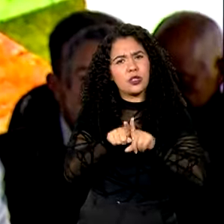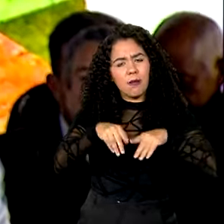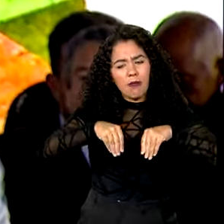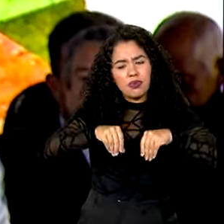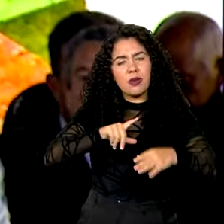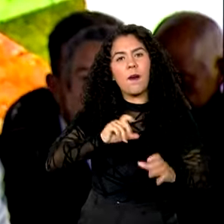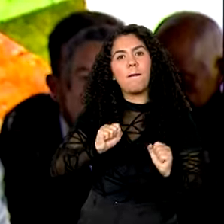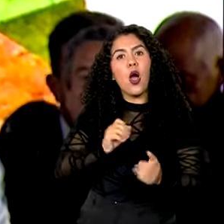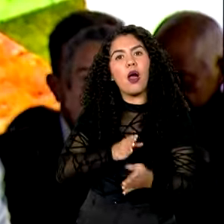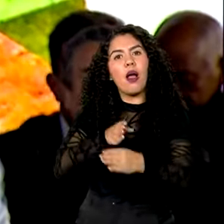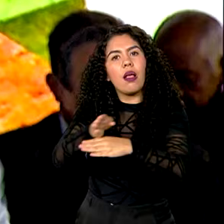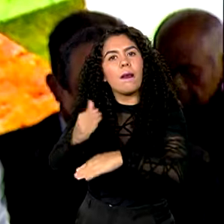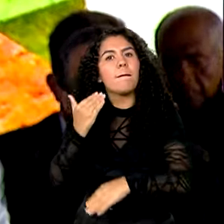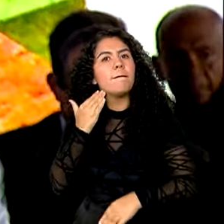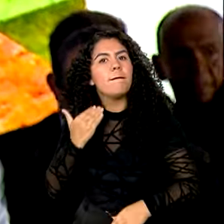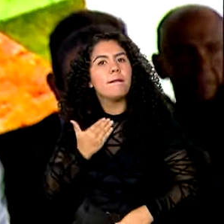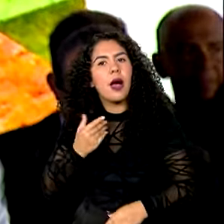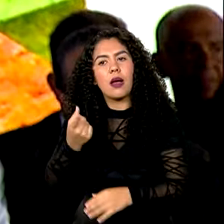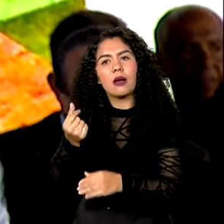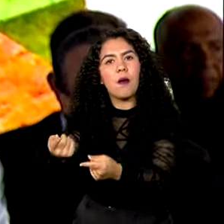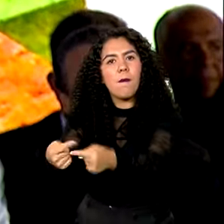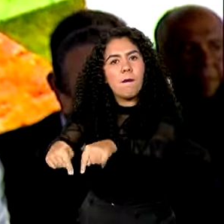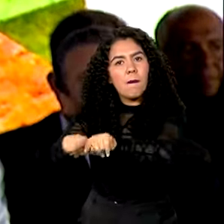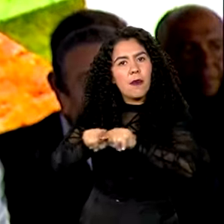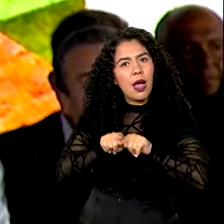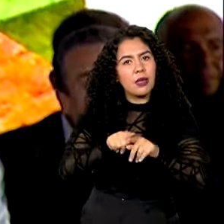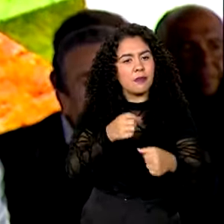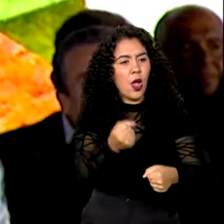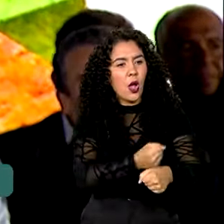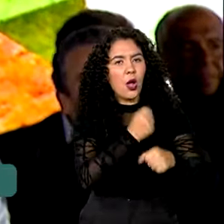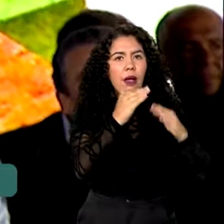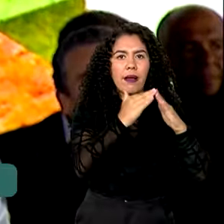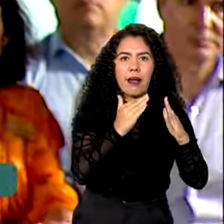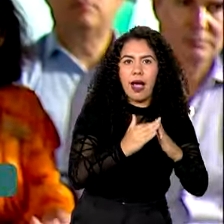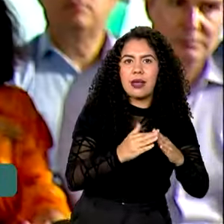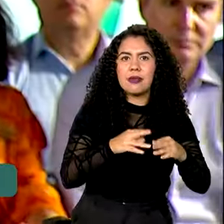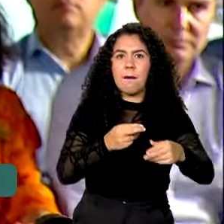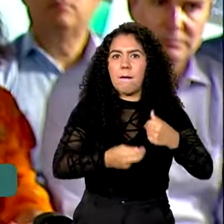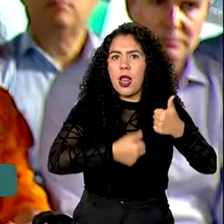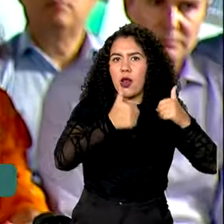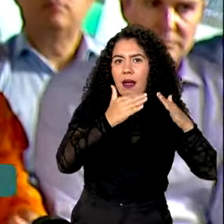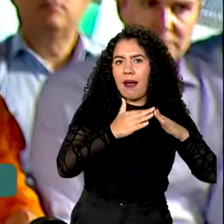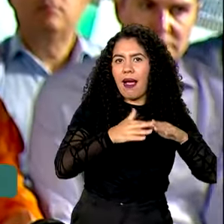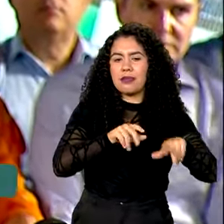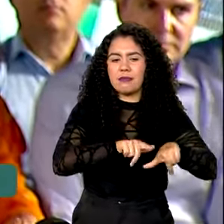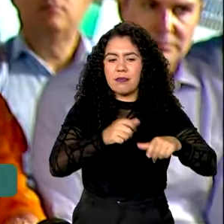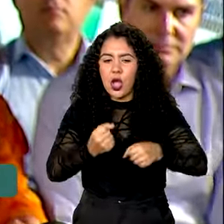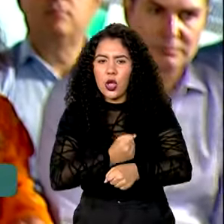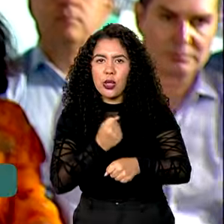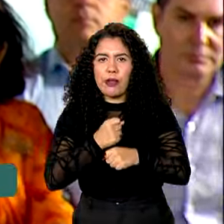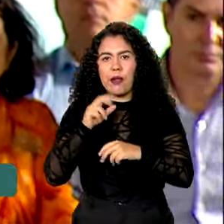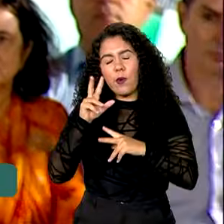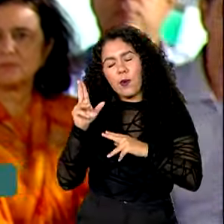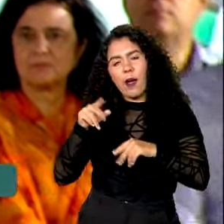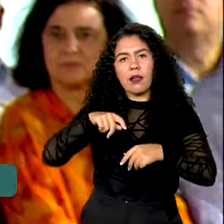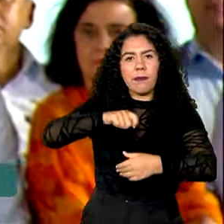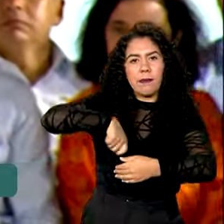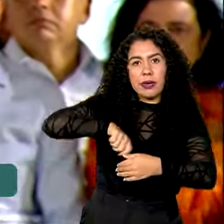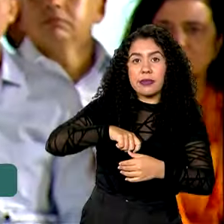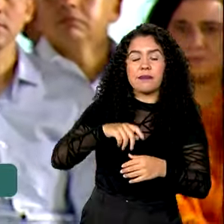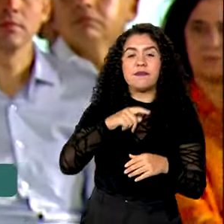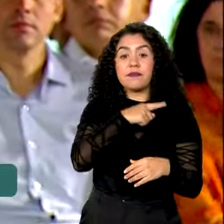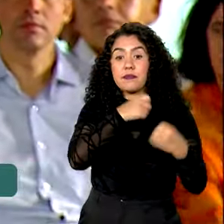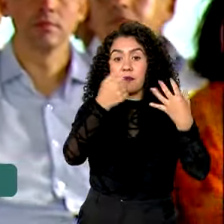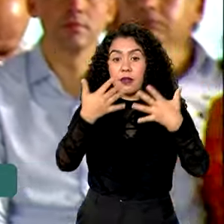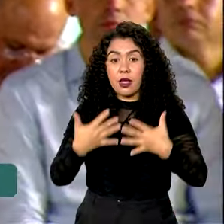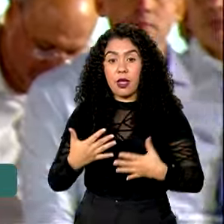um financiamento para melhorar a sua casa, para fazer um banheiro, para fazer um quarto. Esta é a terceira visita do presidente Lula a Pernambuco